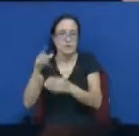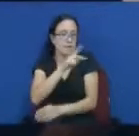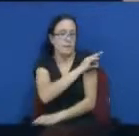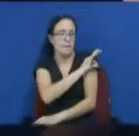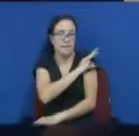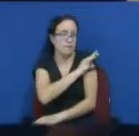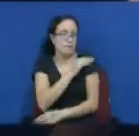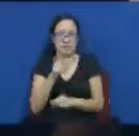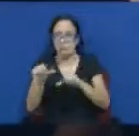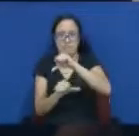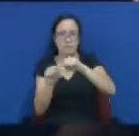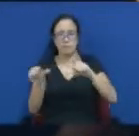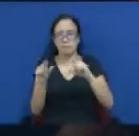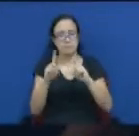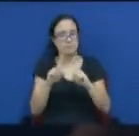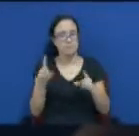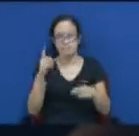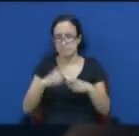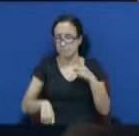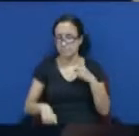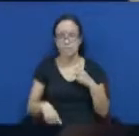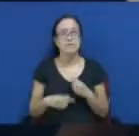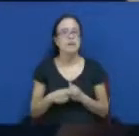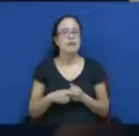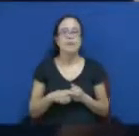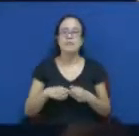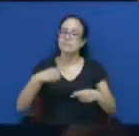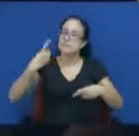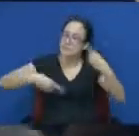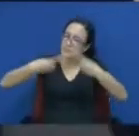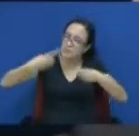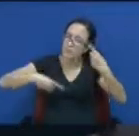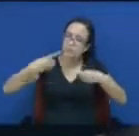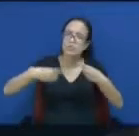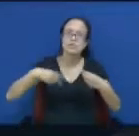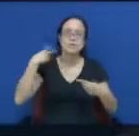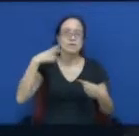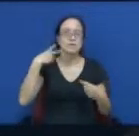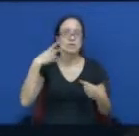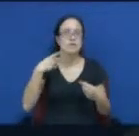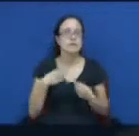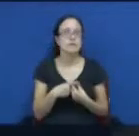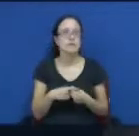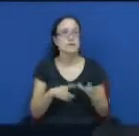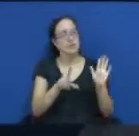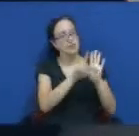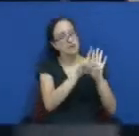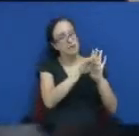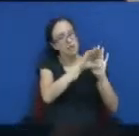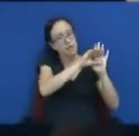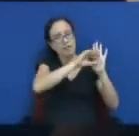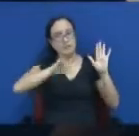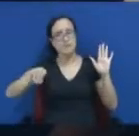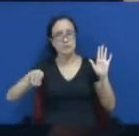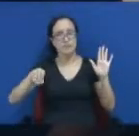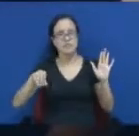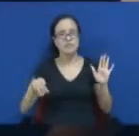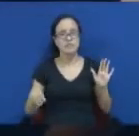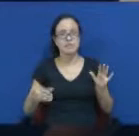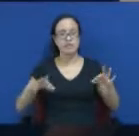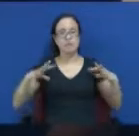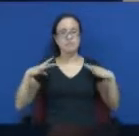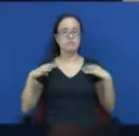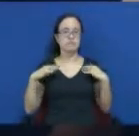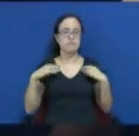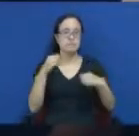nem na mesa de negociação essa retirada da licença-prêmio foi discutida.